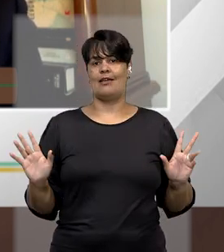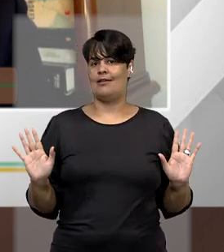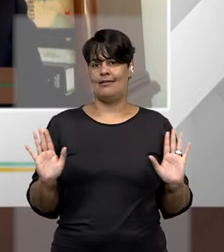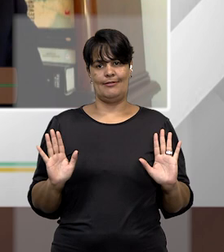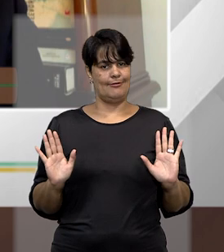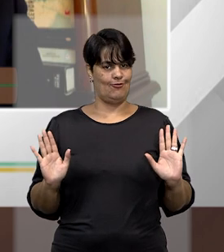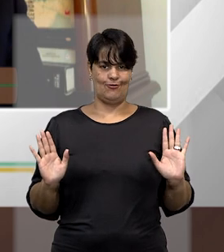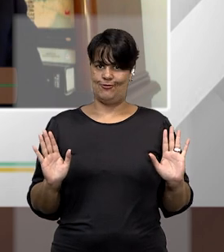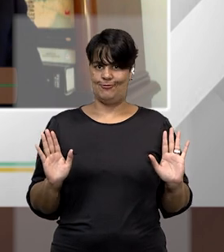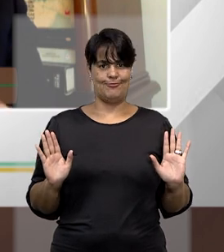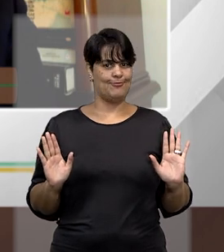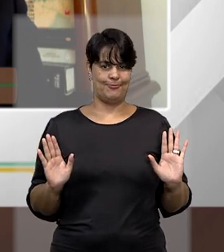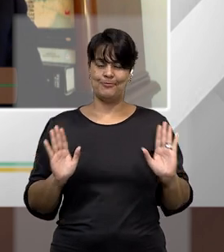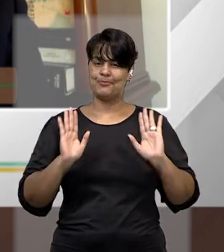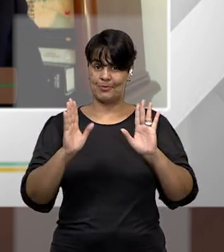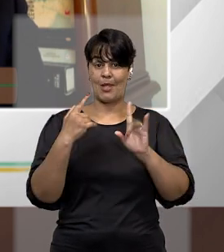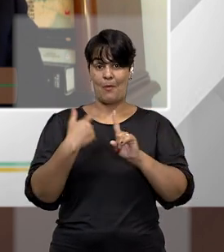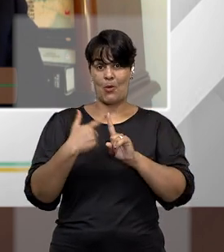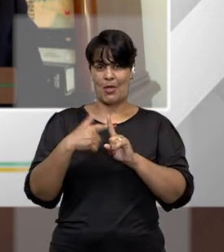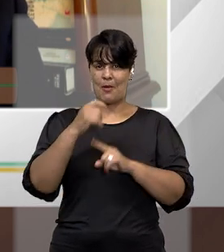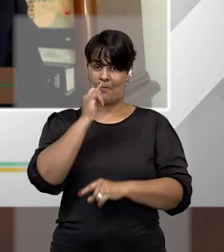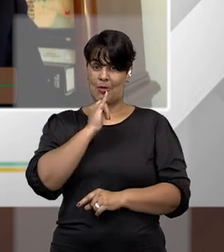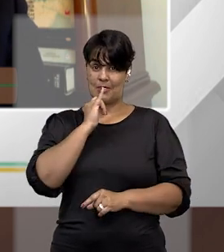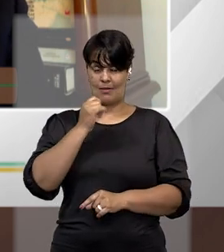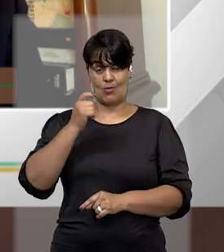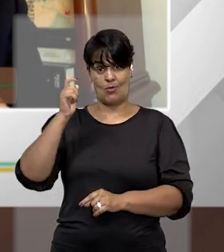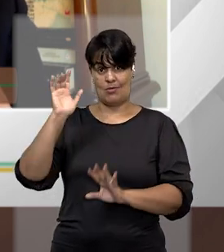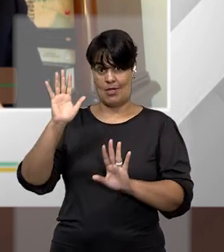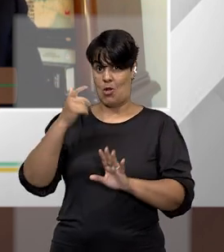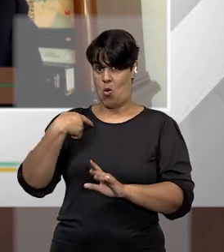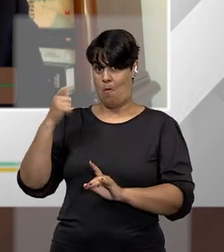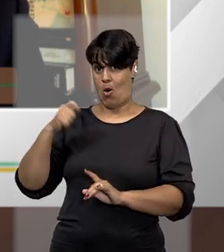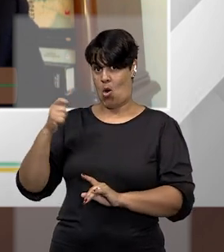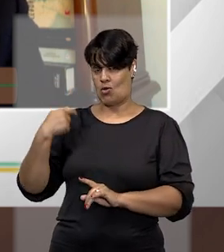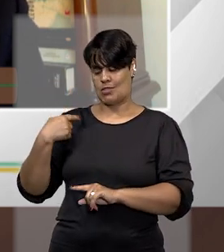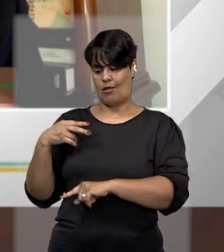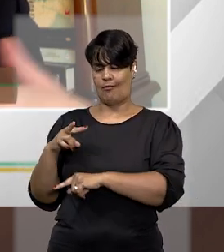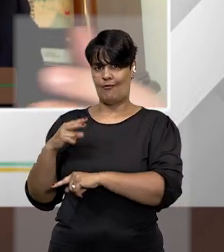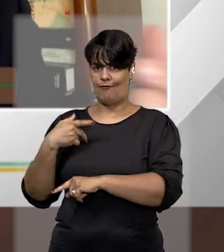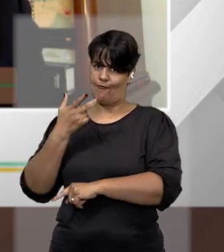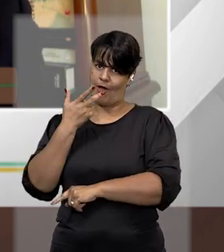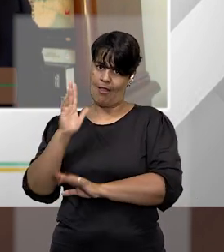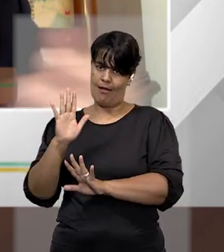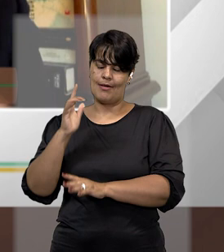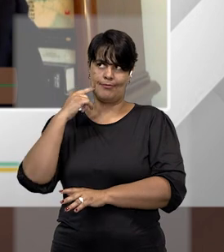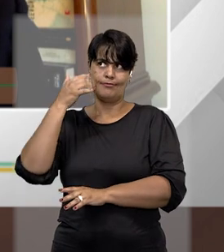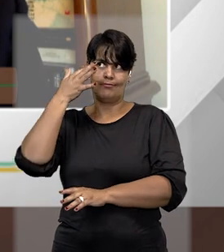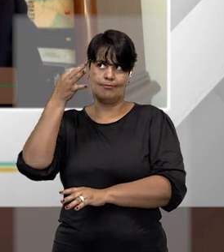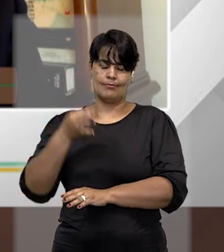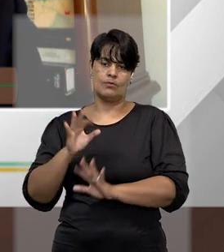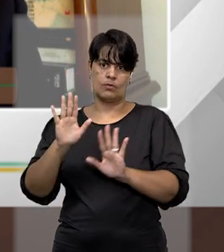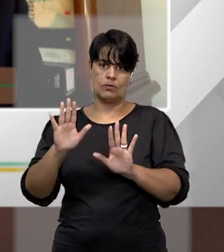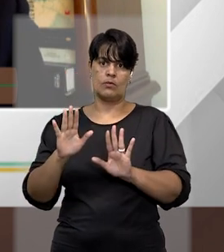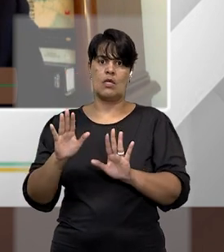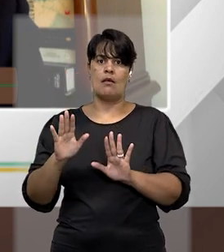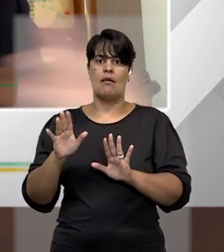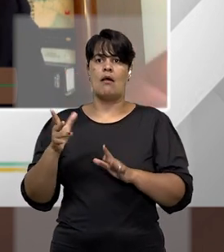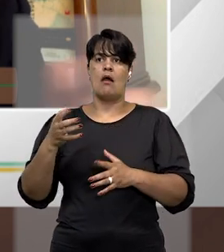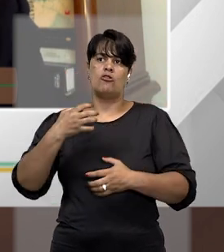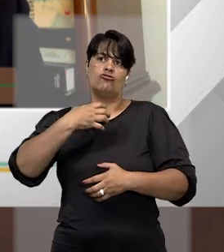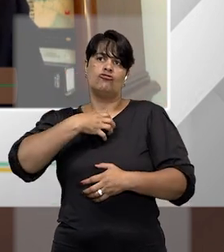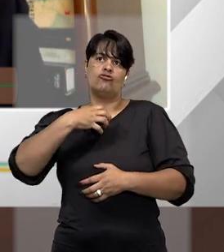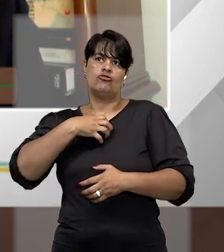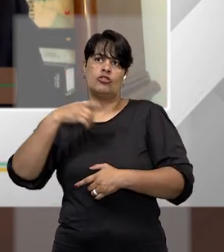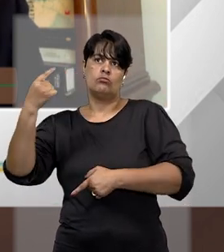perfeitamente defender e entender que determinado regime político é melhor que o outro, que